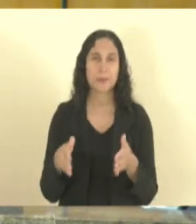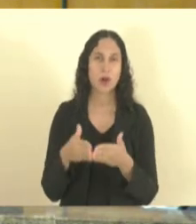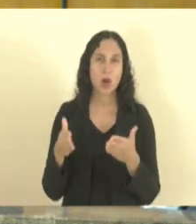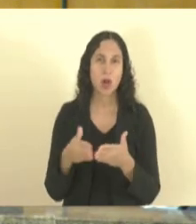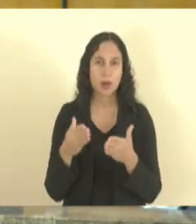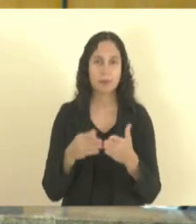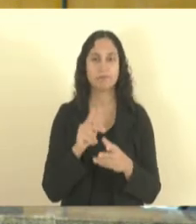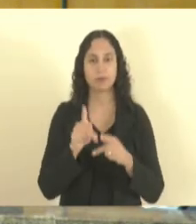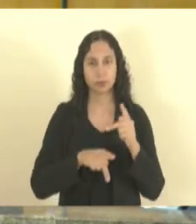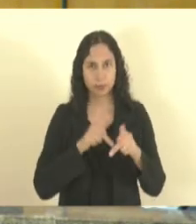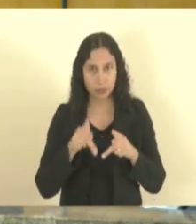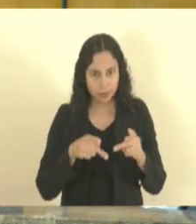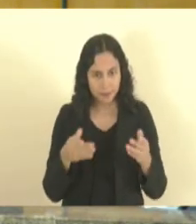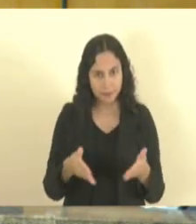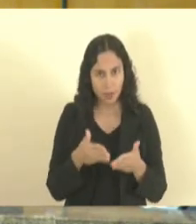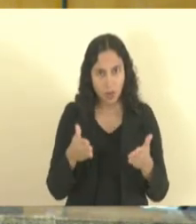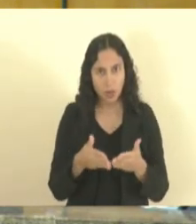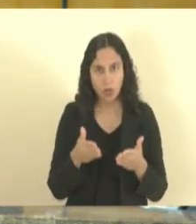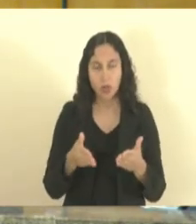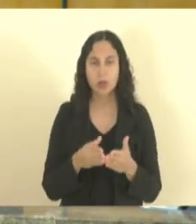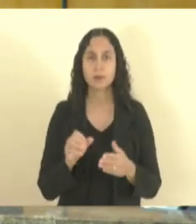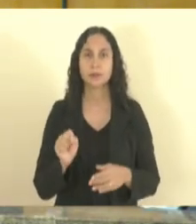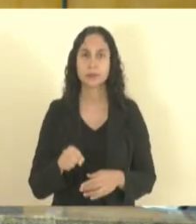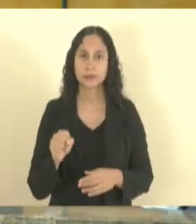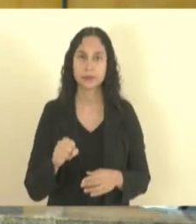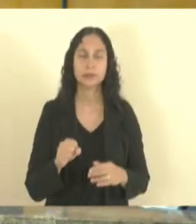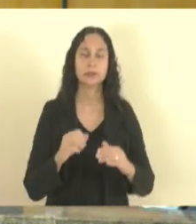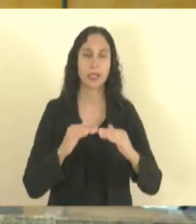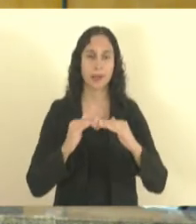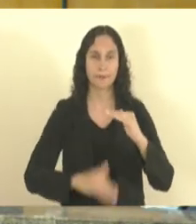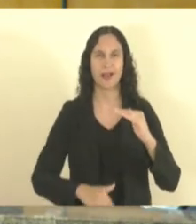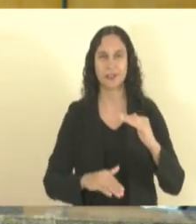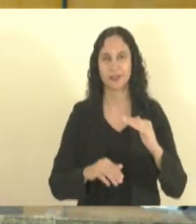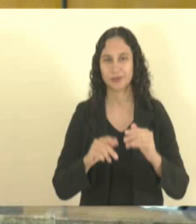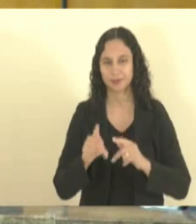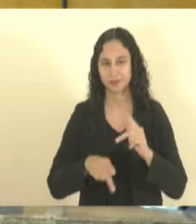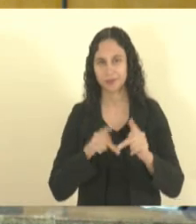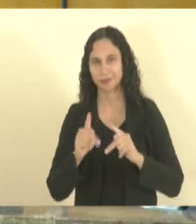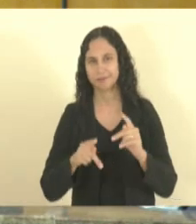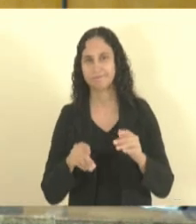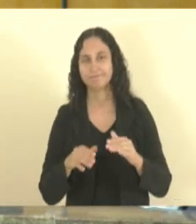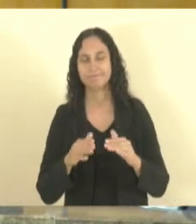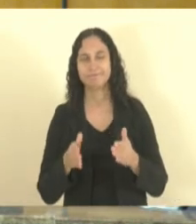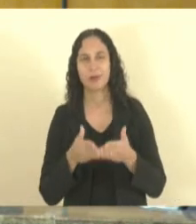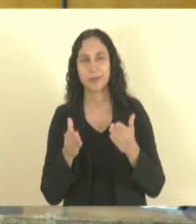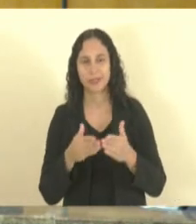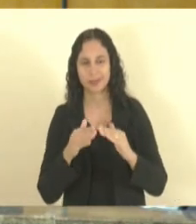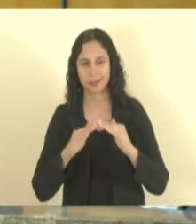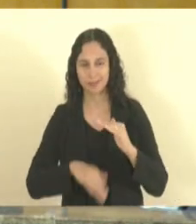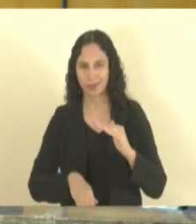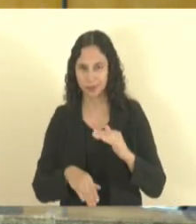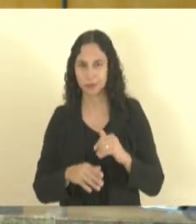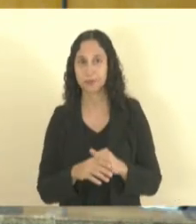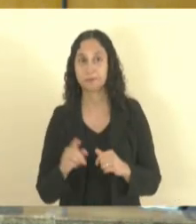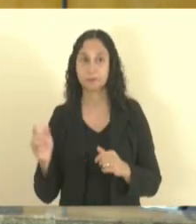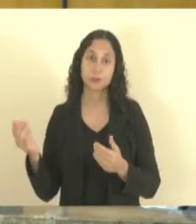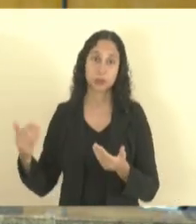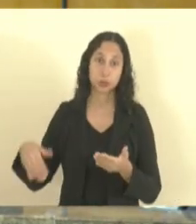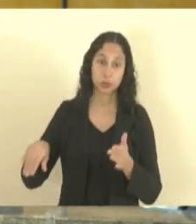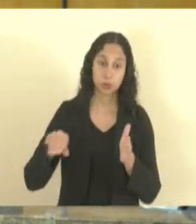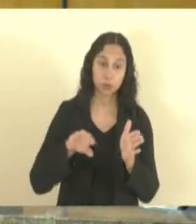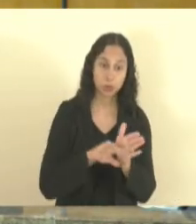uma população muito pobre aliás abaixo da linha da pobreza e a chegada do Banco do Nordeste da Sudene que